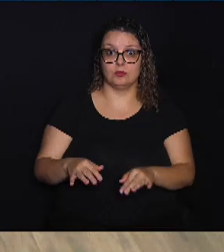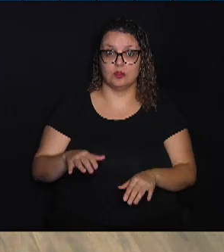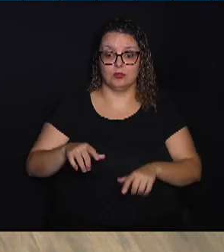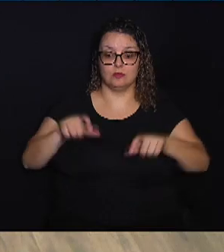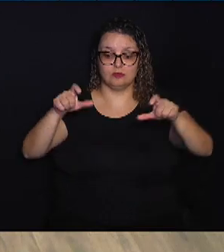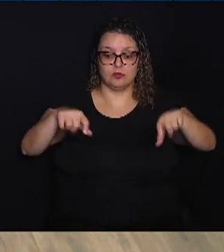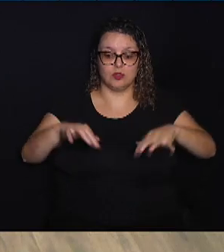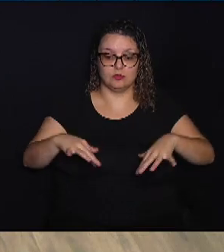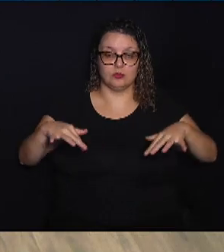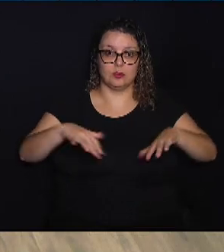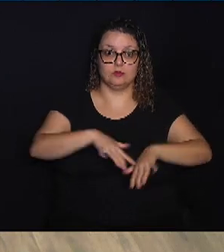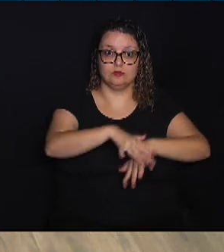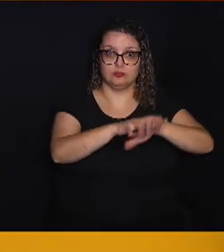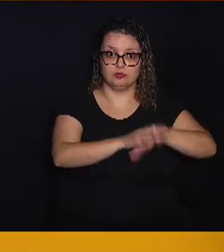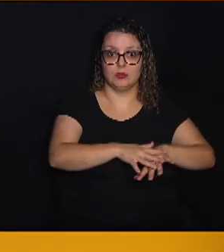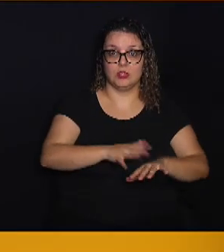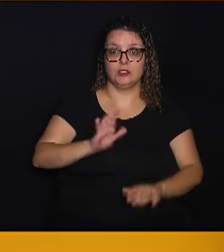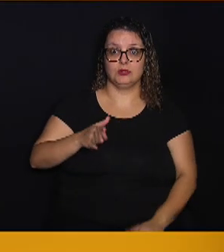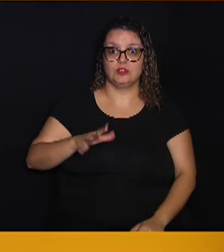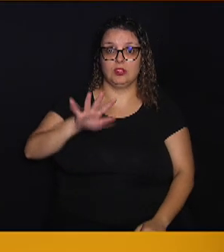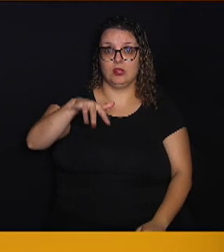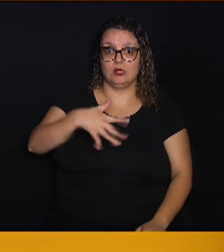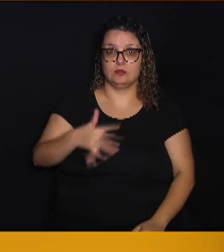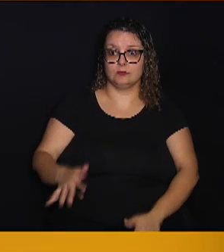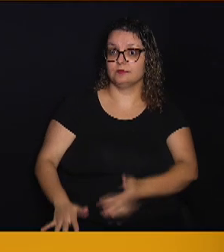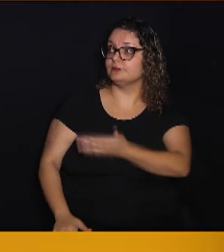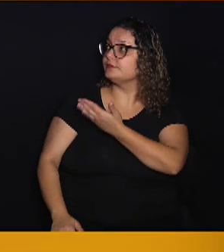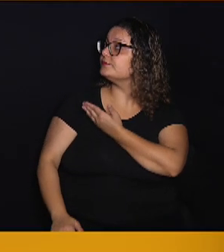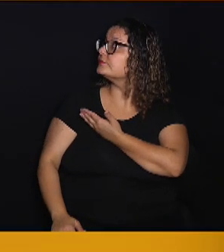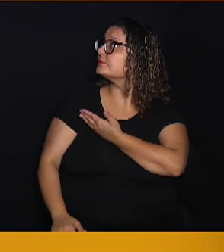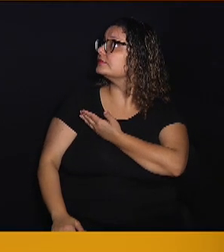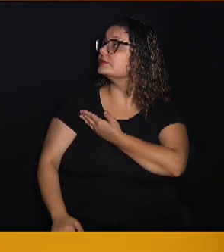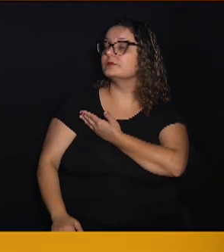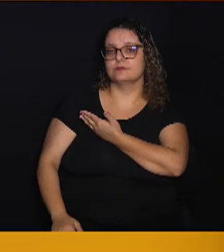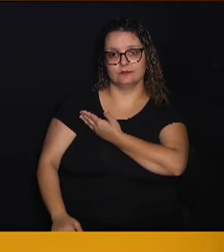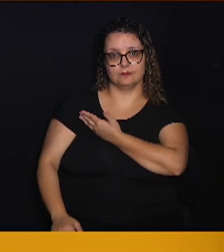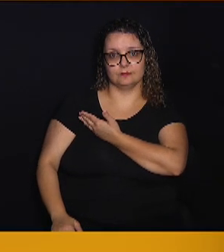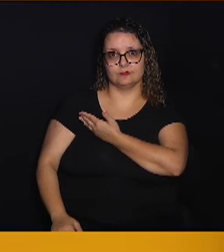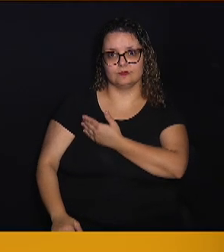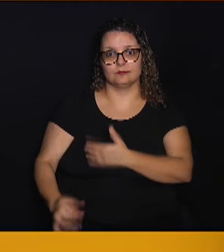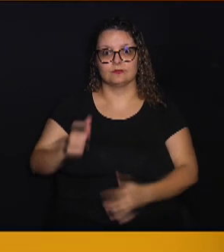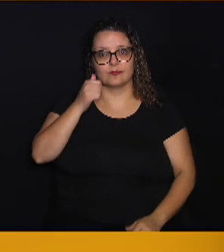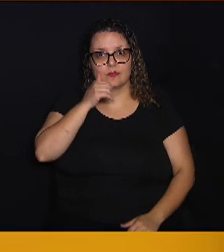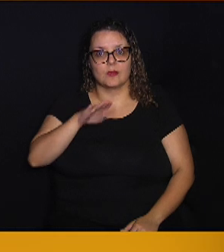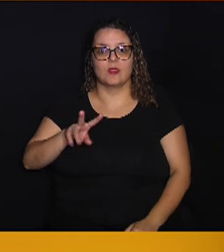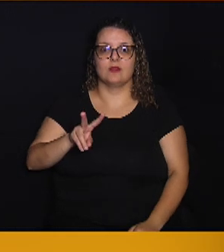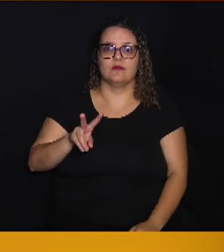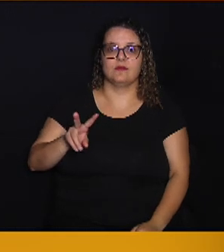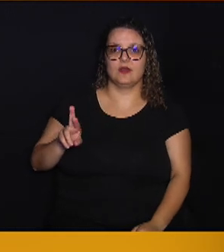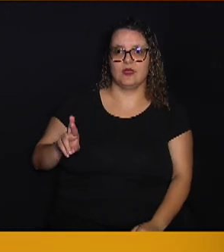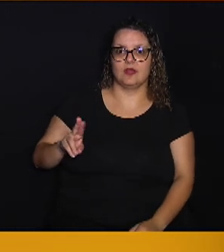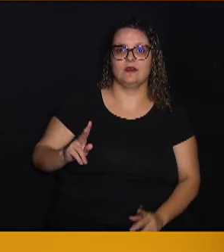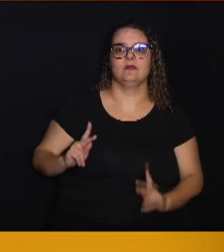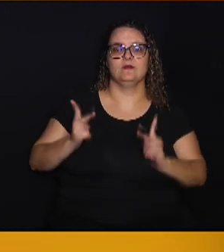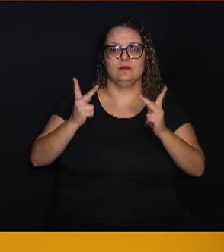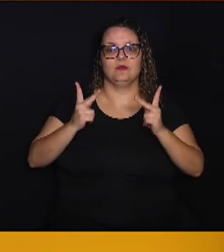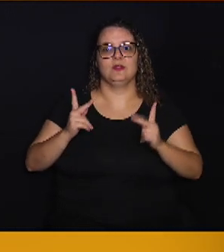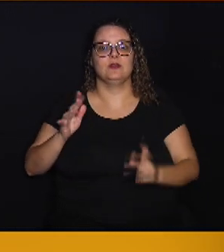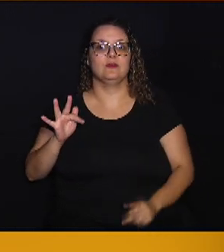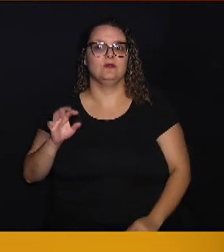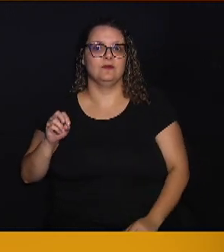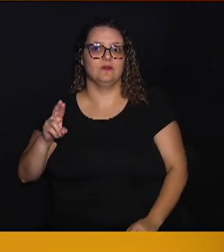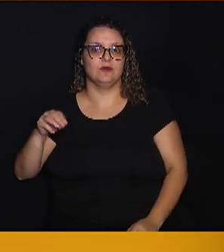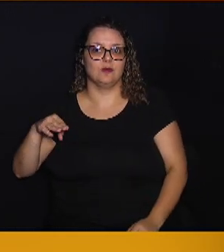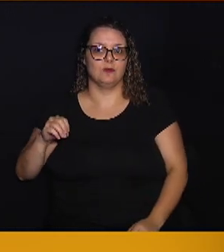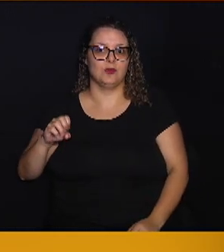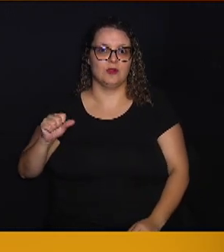olha só, a gente já tem aqui a tabela com os resultados. Os meninos da VR venceram o Formosa, o